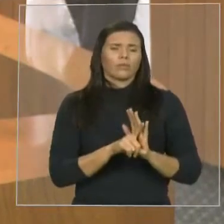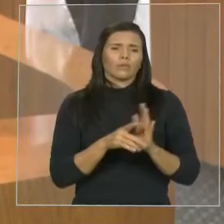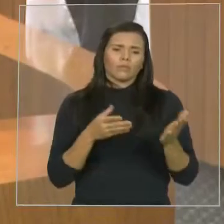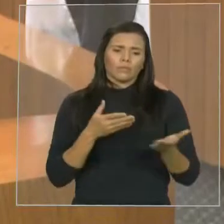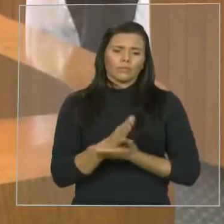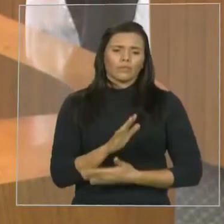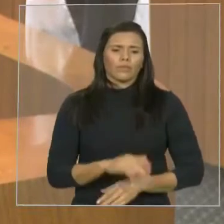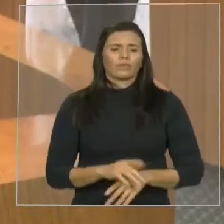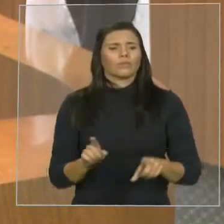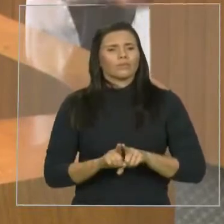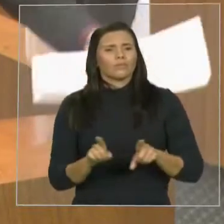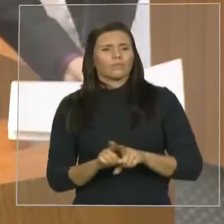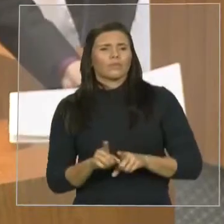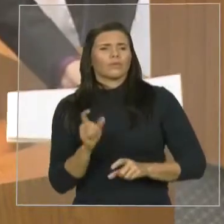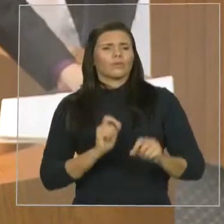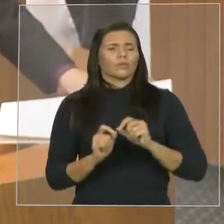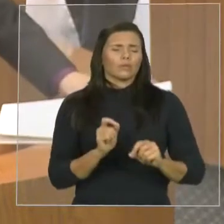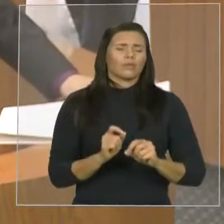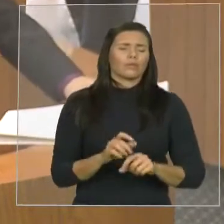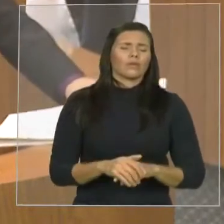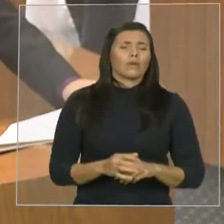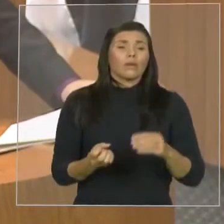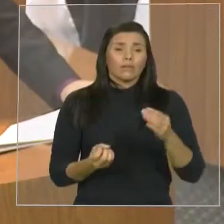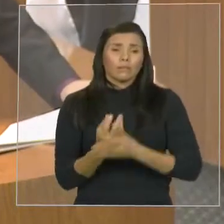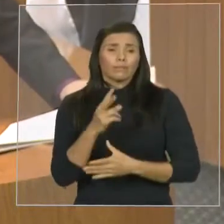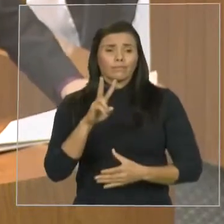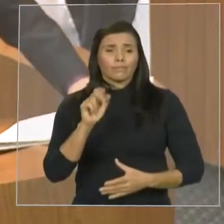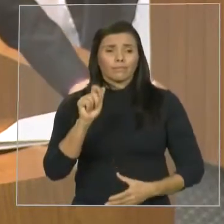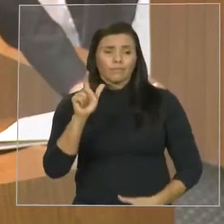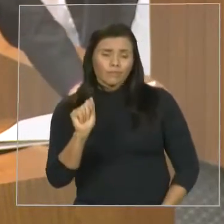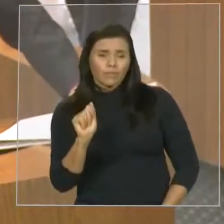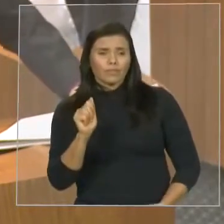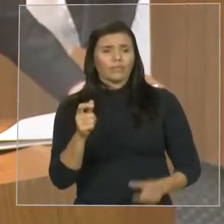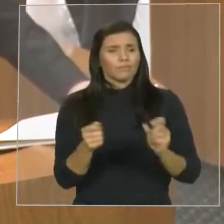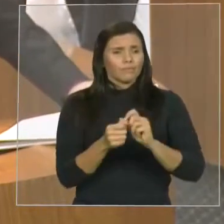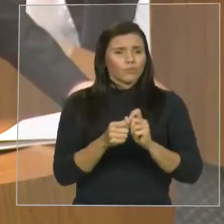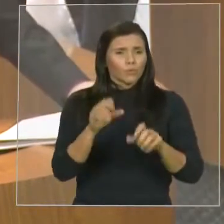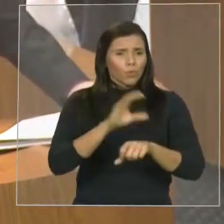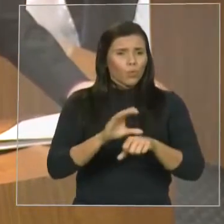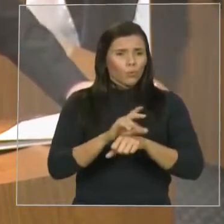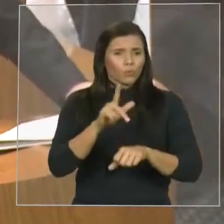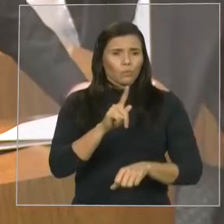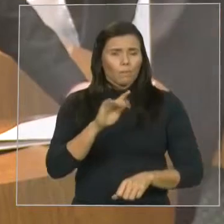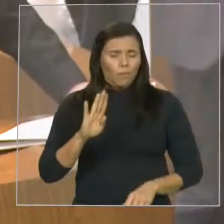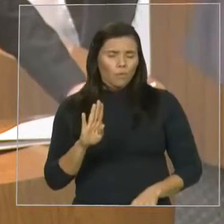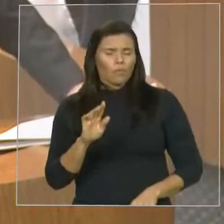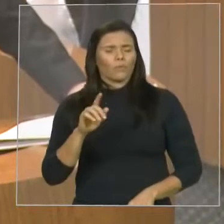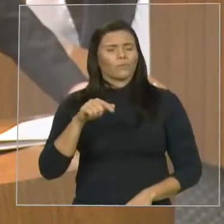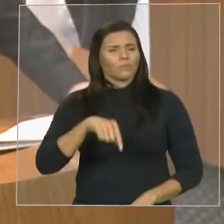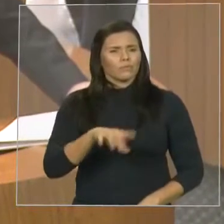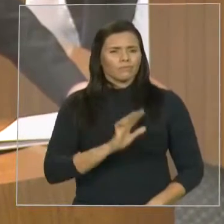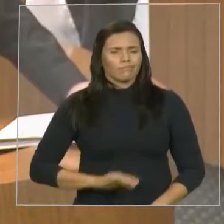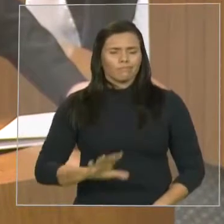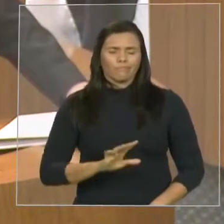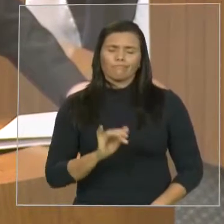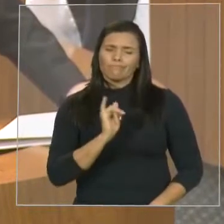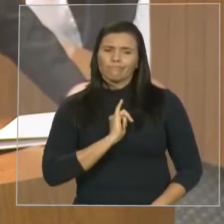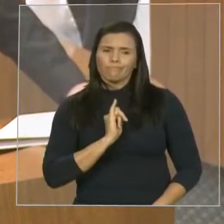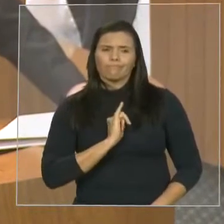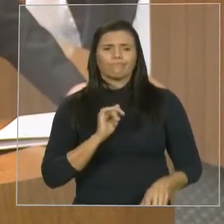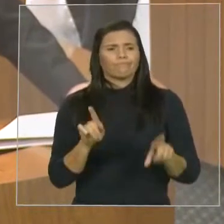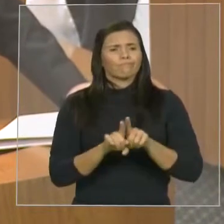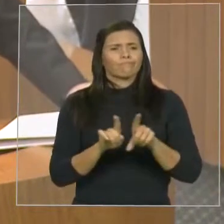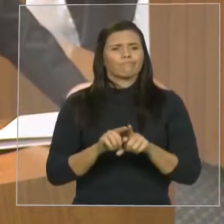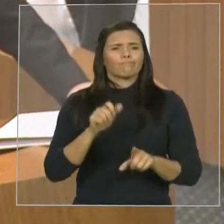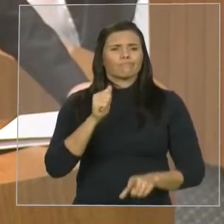para a realização de concursos para professores, tanto em Imperatriz quanto em Sailândia, porque precisa. Então, de